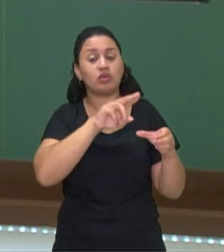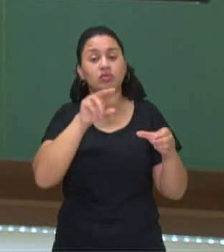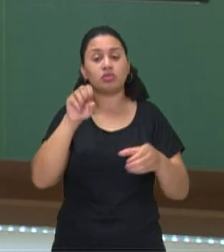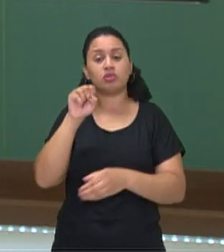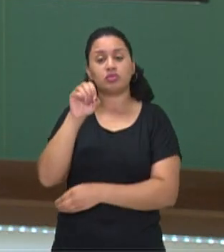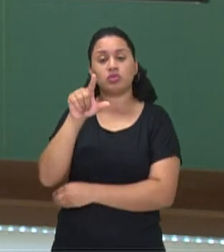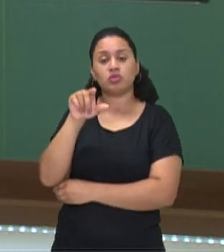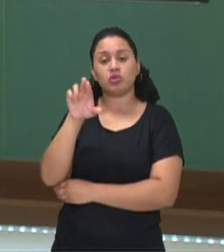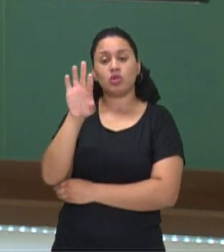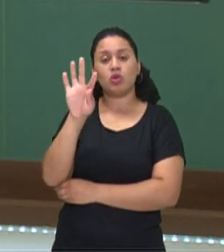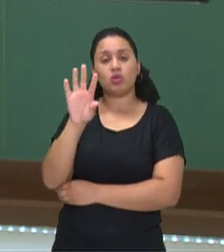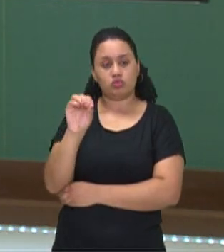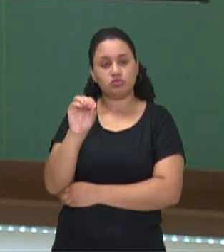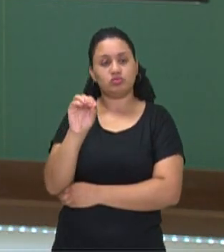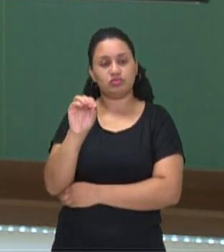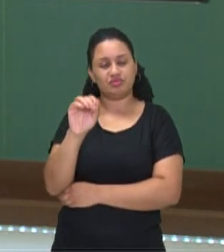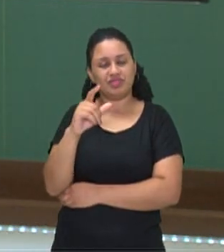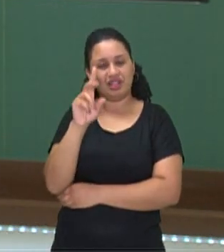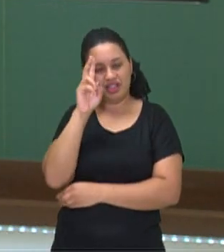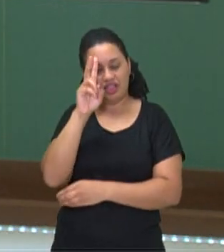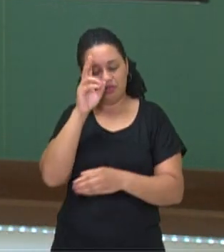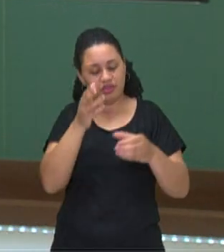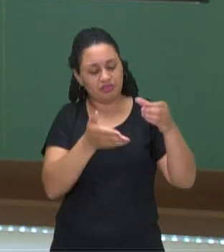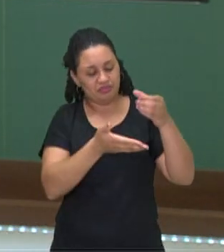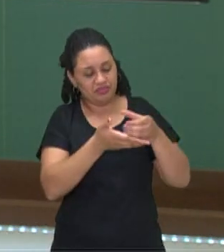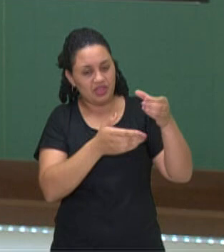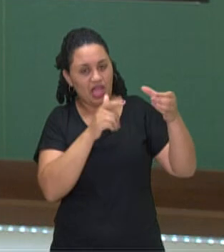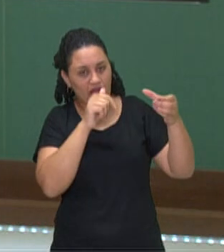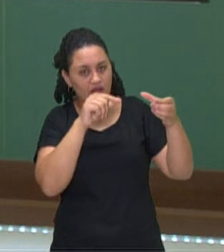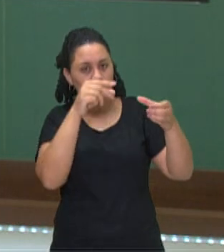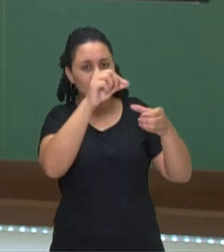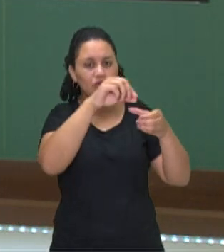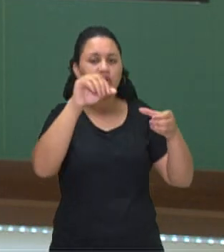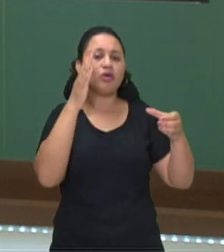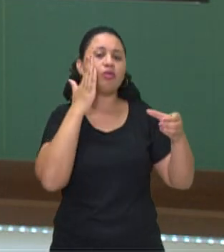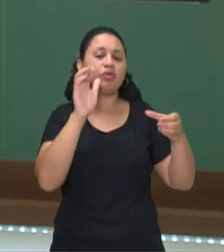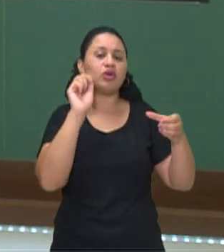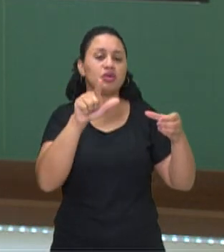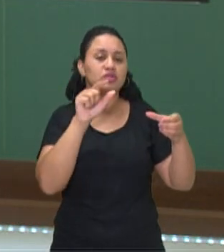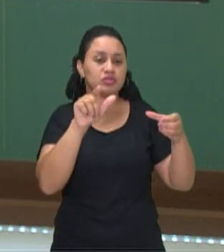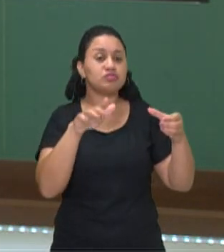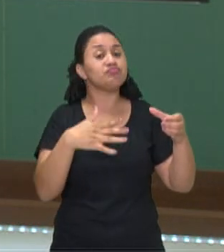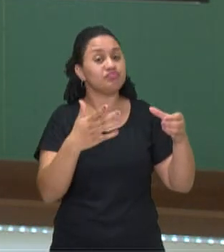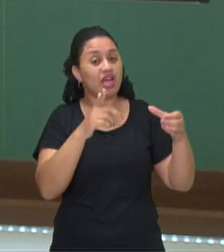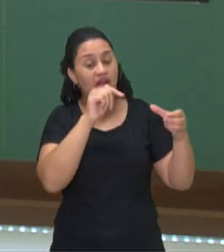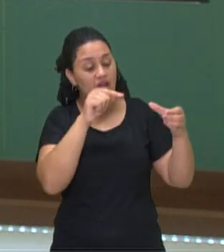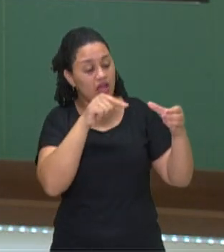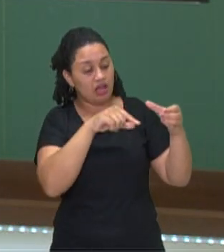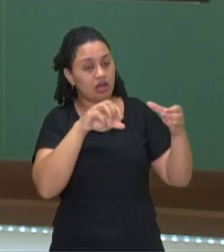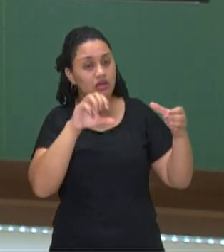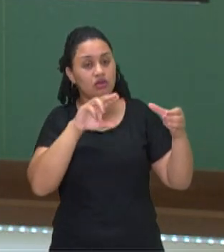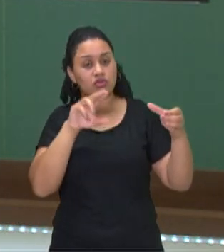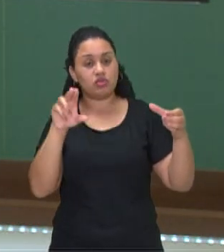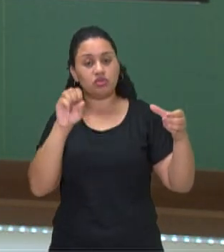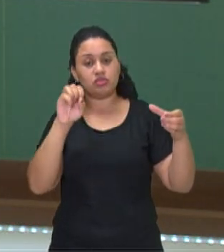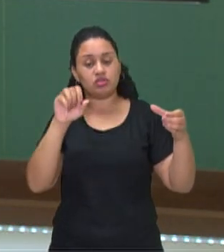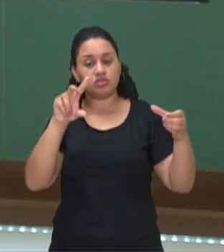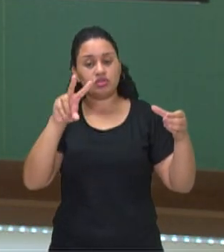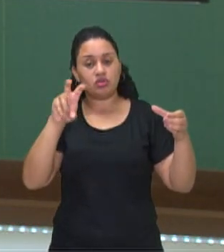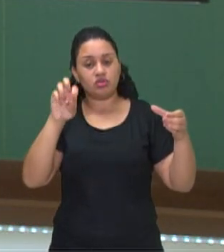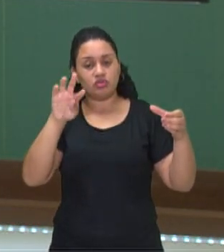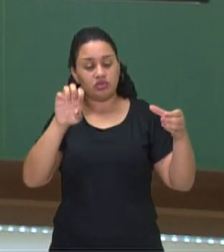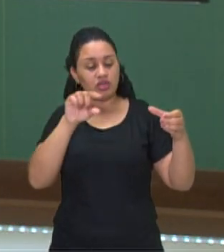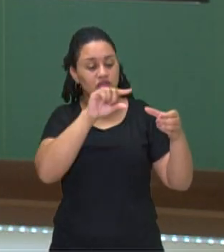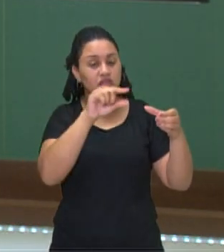chamamos de soluto. Voltamos para aquela situação do becker com água e aquele pozinho azul. A água é o solvente, vai dissolver